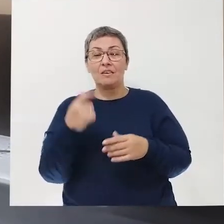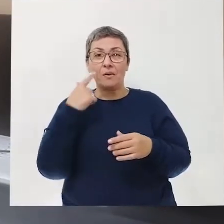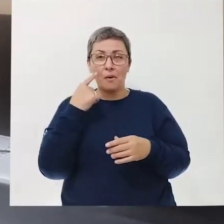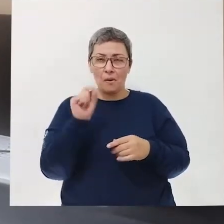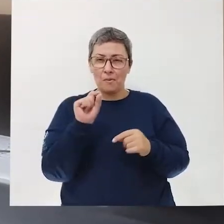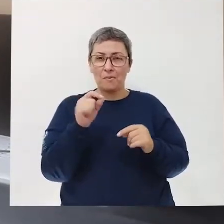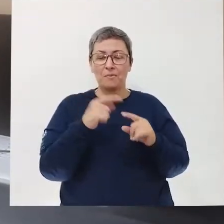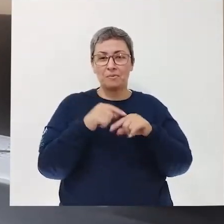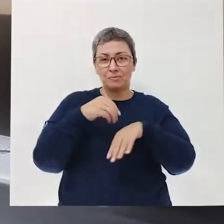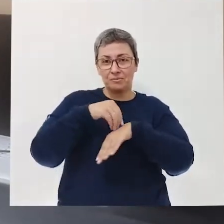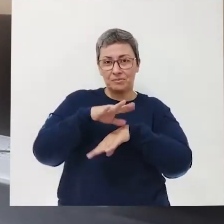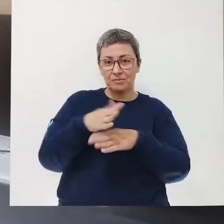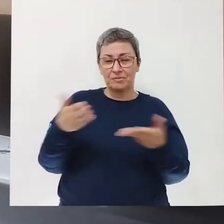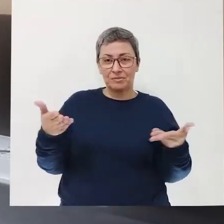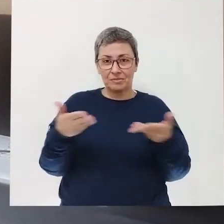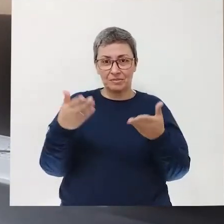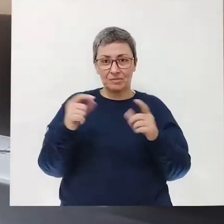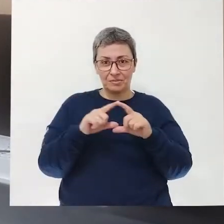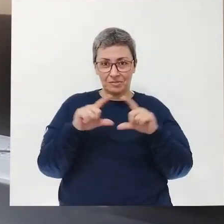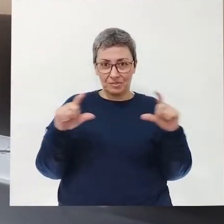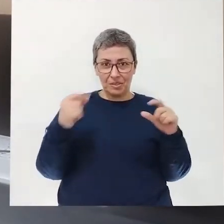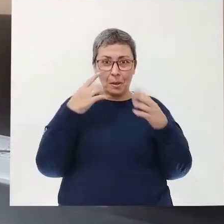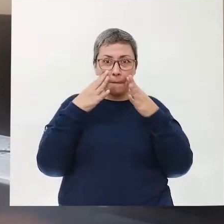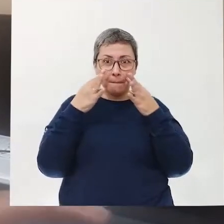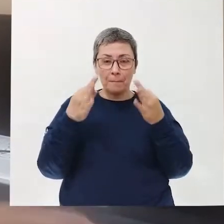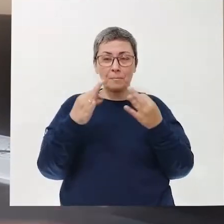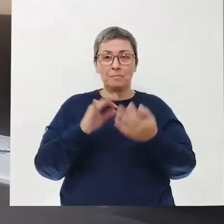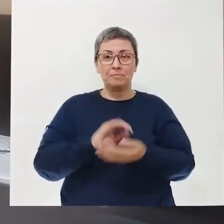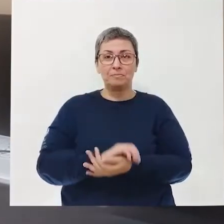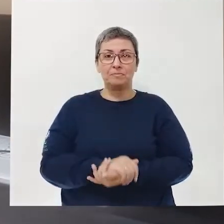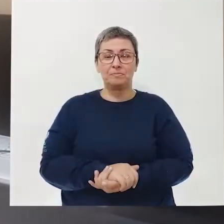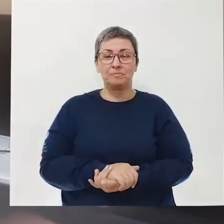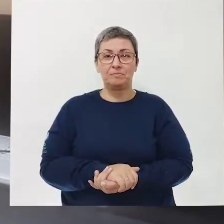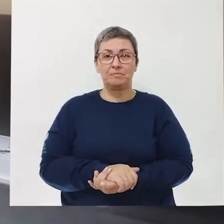Vamos dar o recado que a Sabrina colocou lá. Preste atenção.